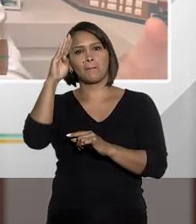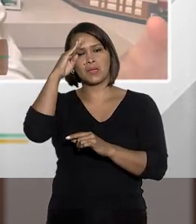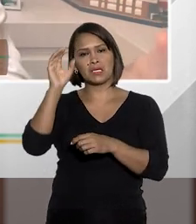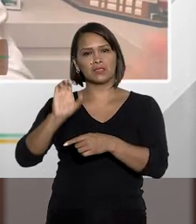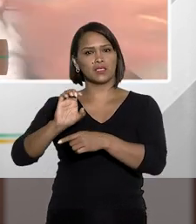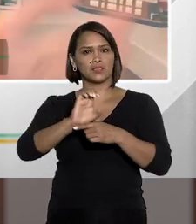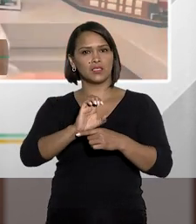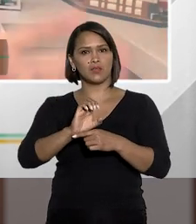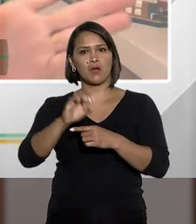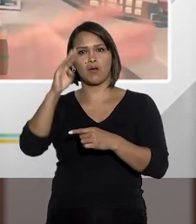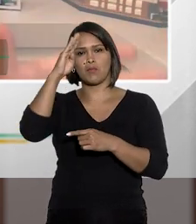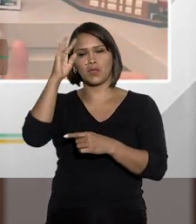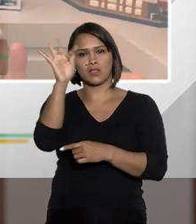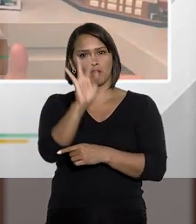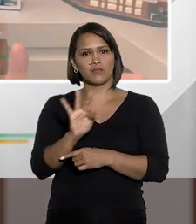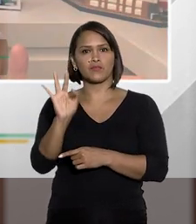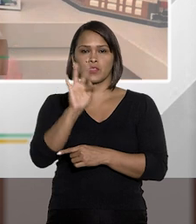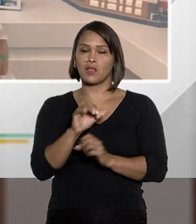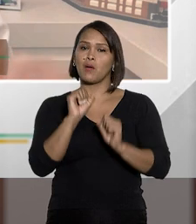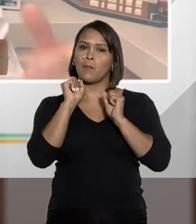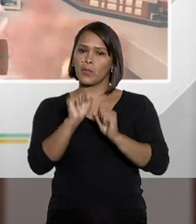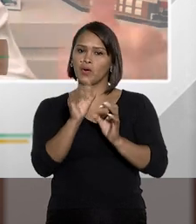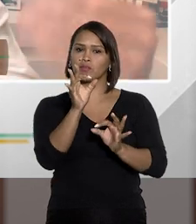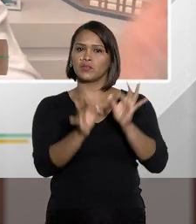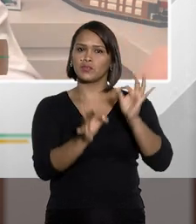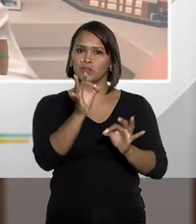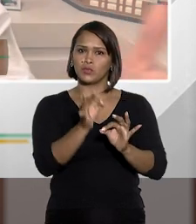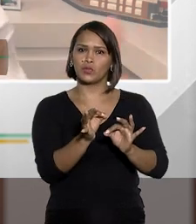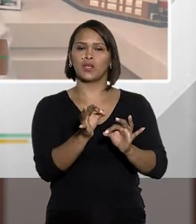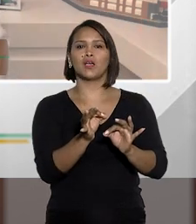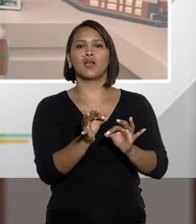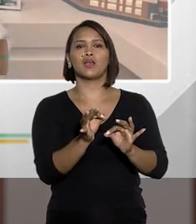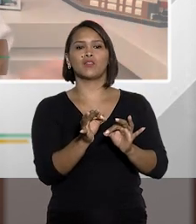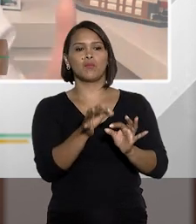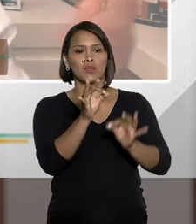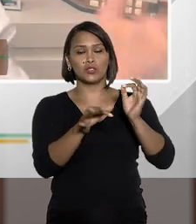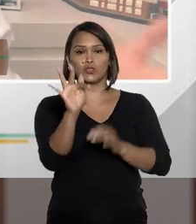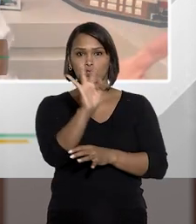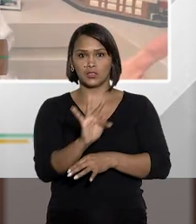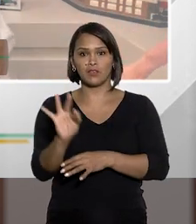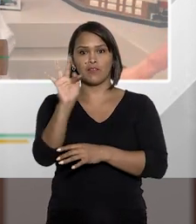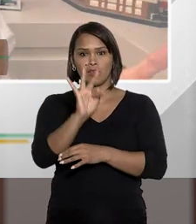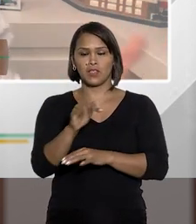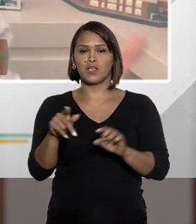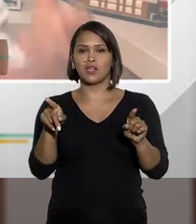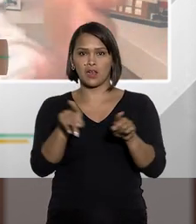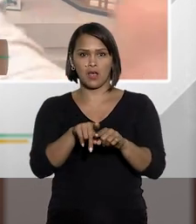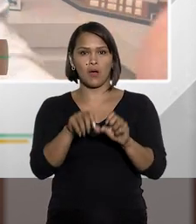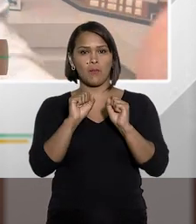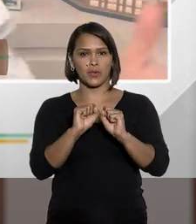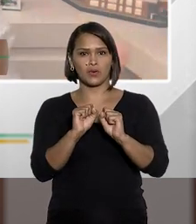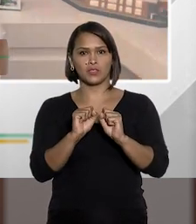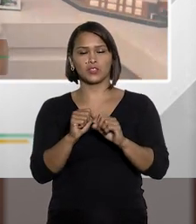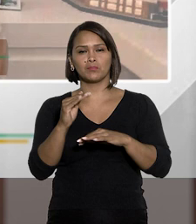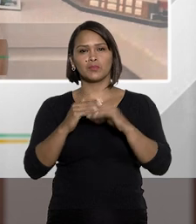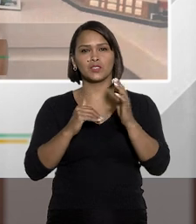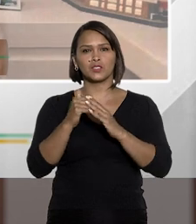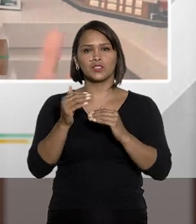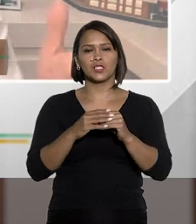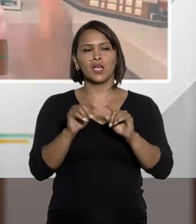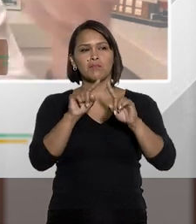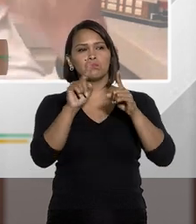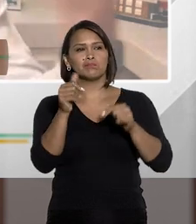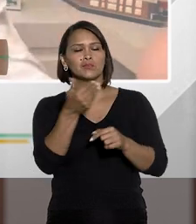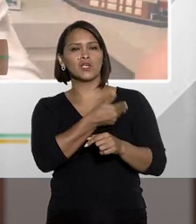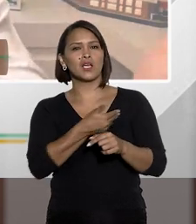na militar estadual, seja na militar federal. Podem ser julgados pela justiça federal, se praticados, por exemplo,